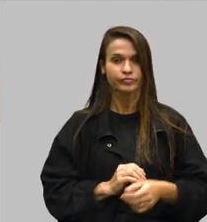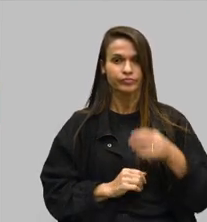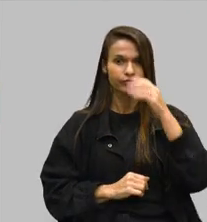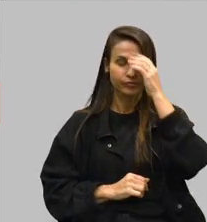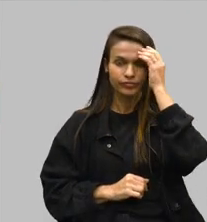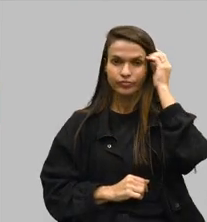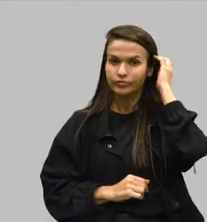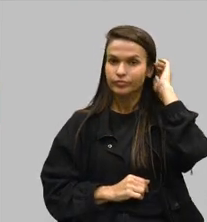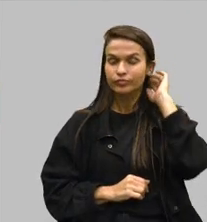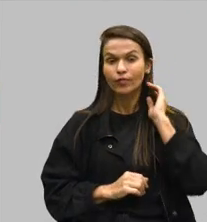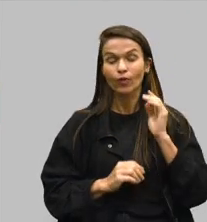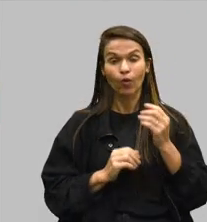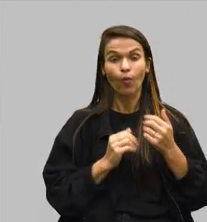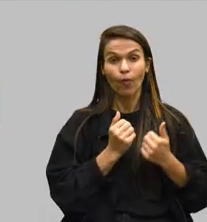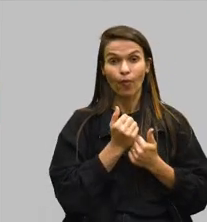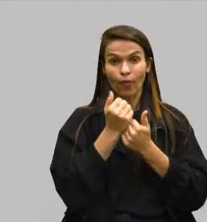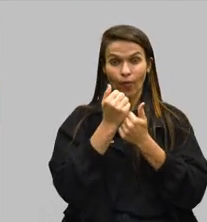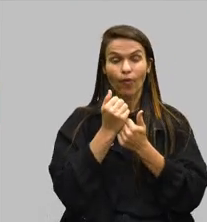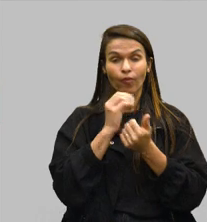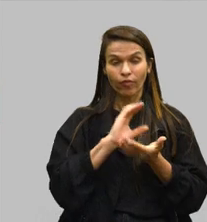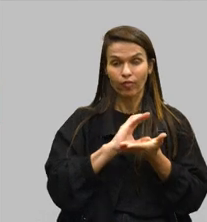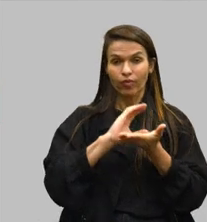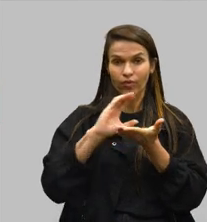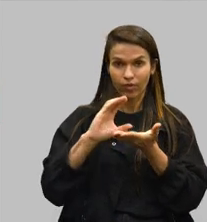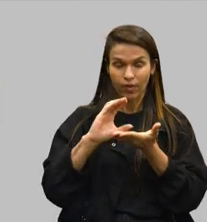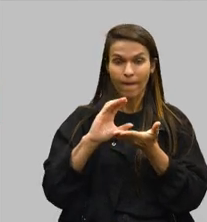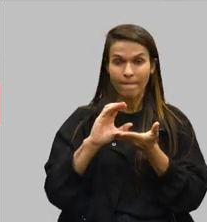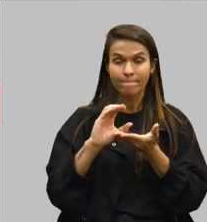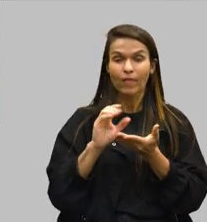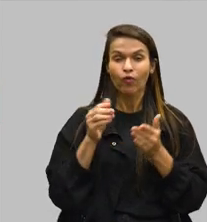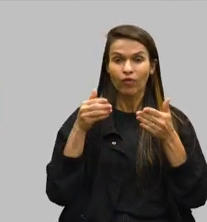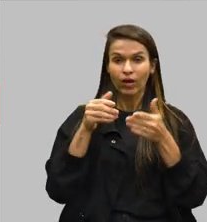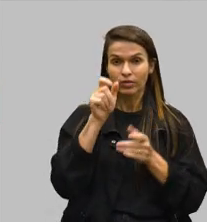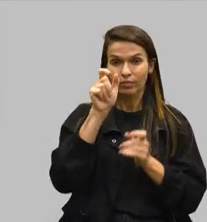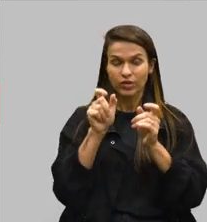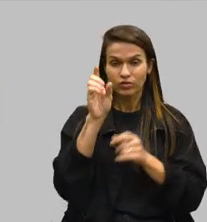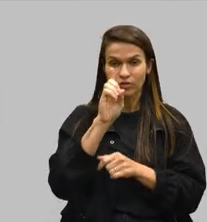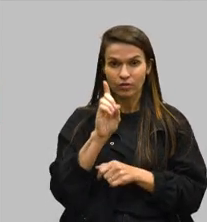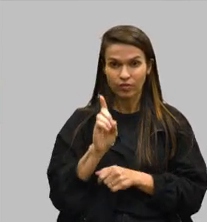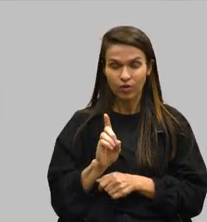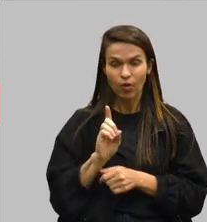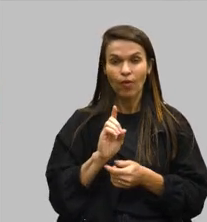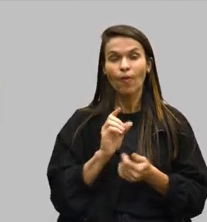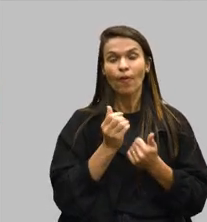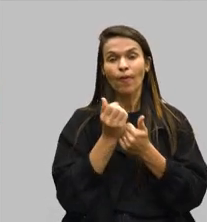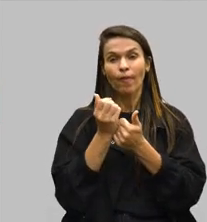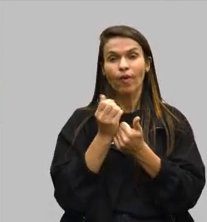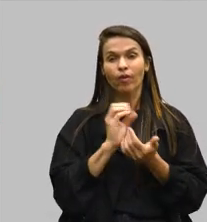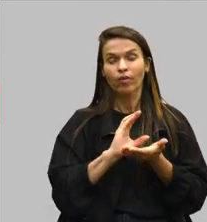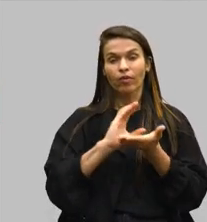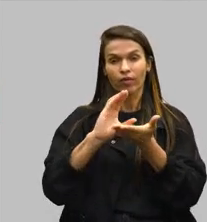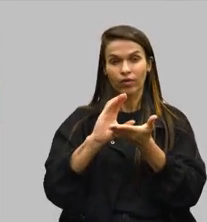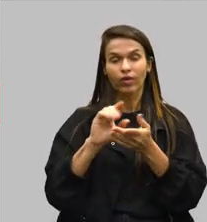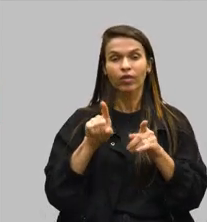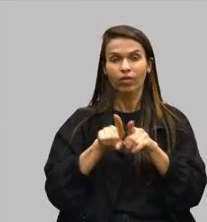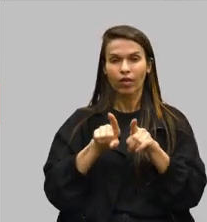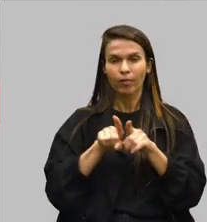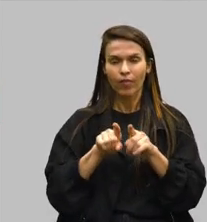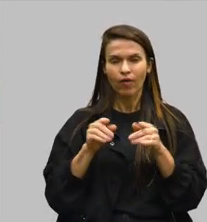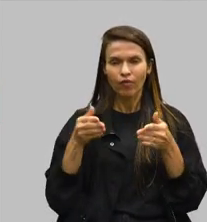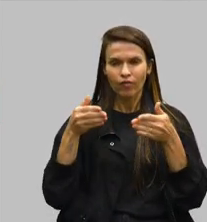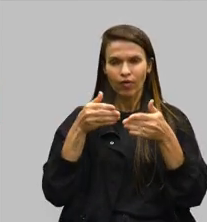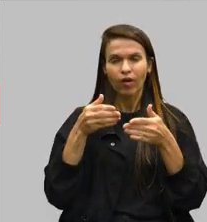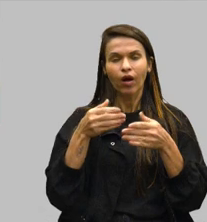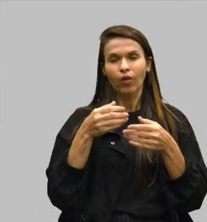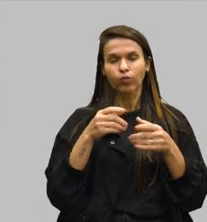O cofinanciamento do Centro-Dia para pessoas com deficiência, um cofinanciamento também que vai abrangir um grande número de